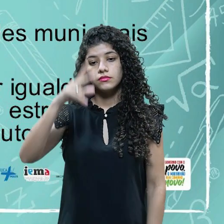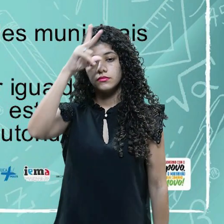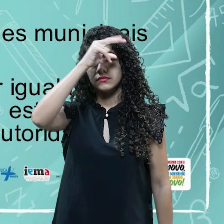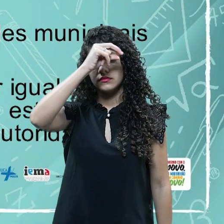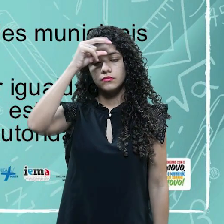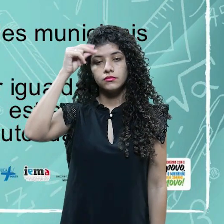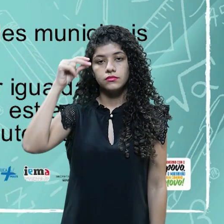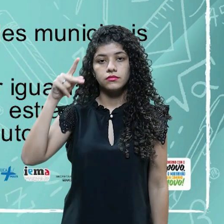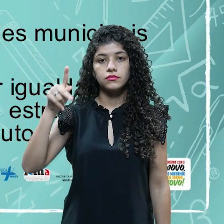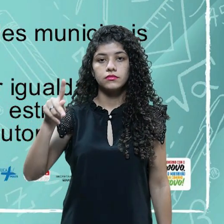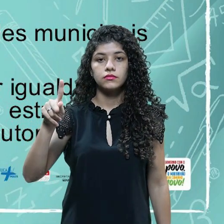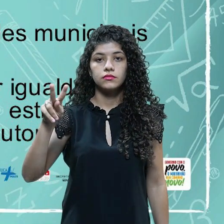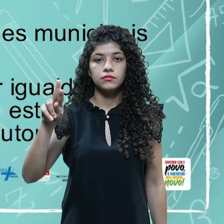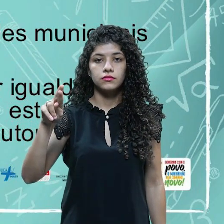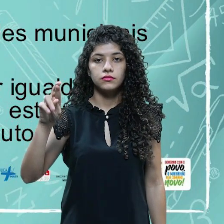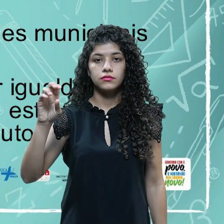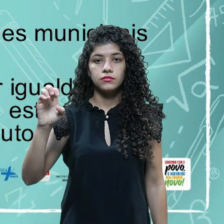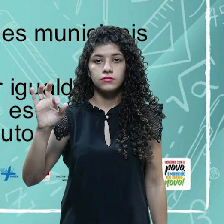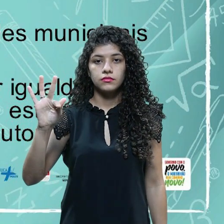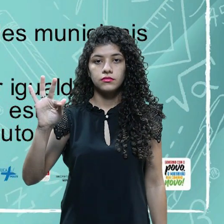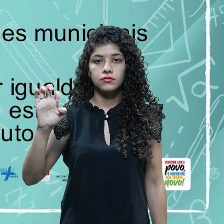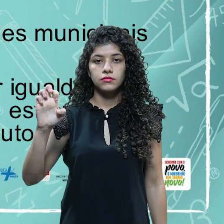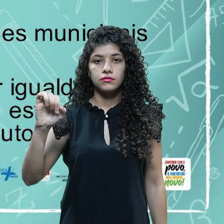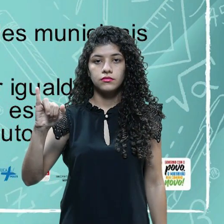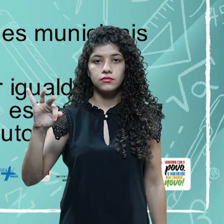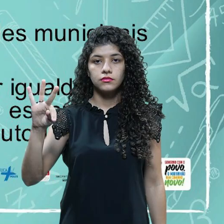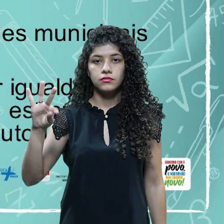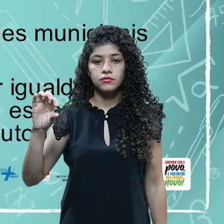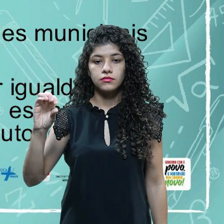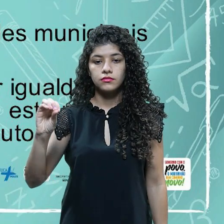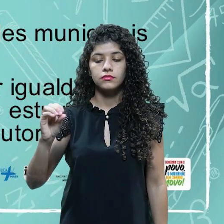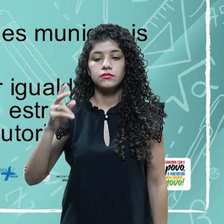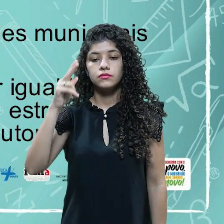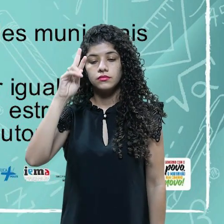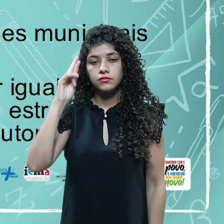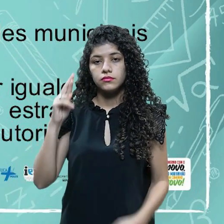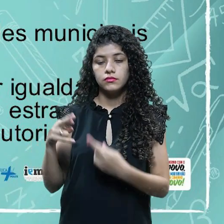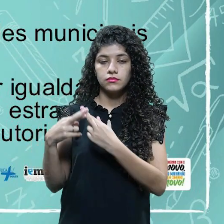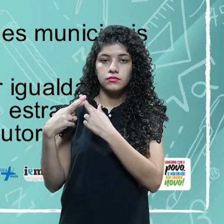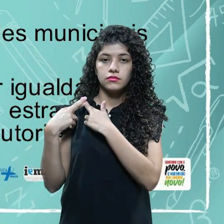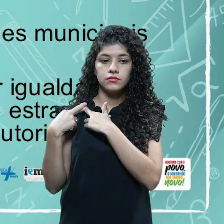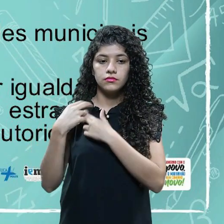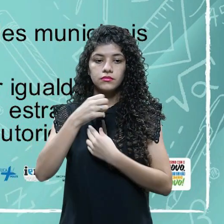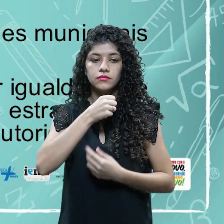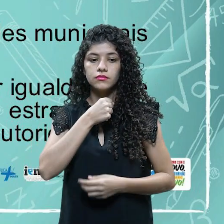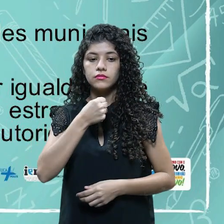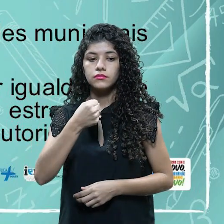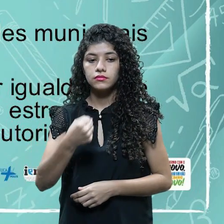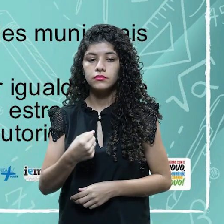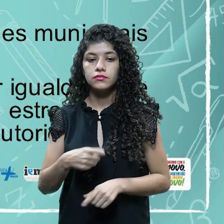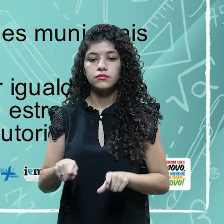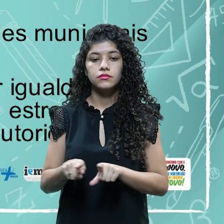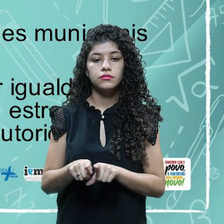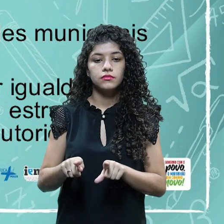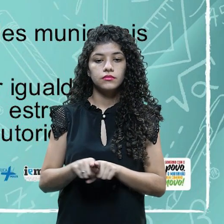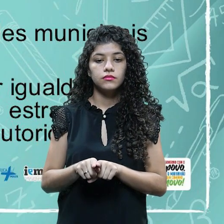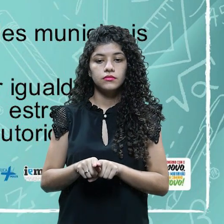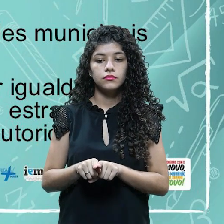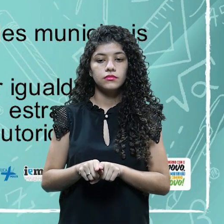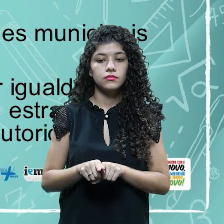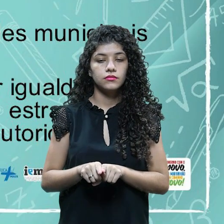municipais, Então, ele é responsável pelas solenidades municipais, o prefeito. E em cerimônia de caráter federal,